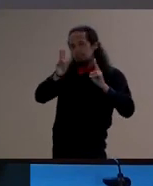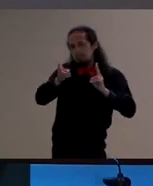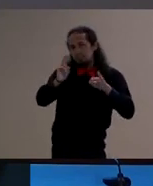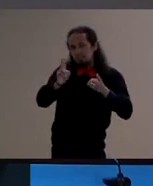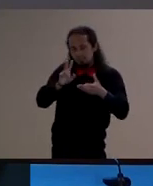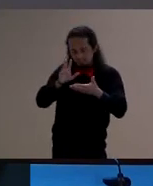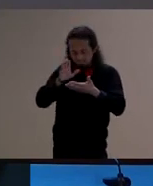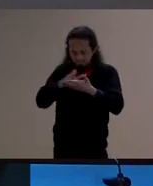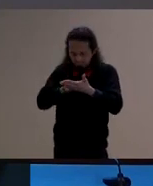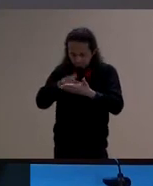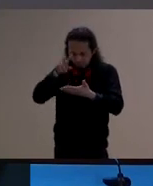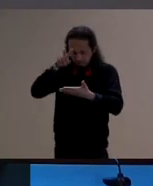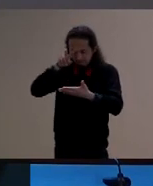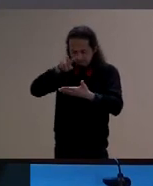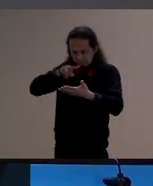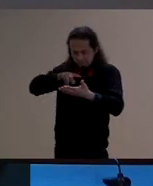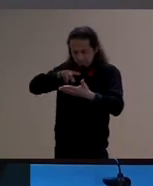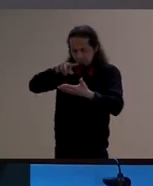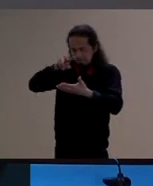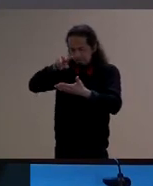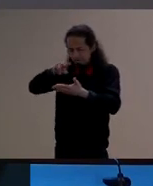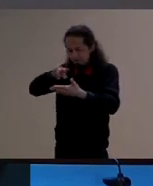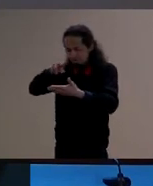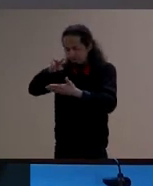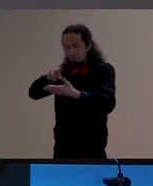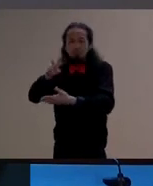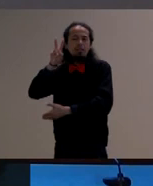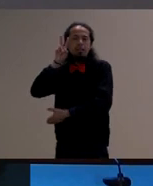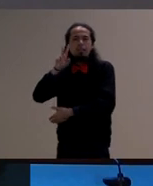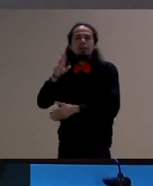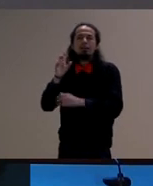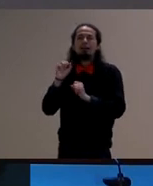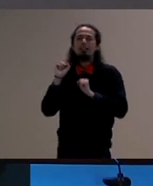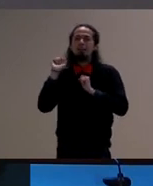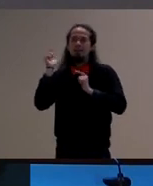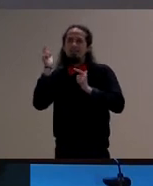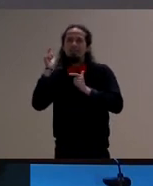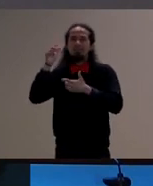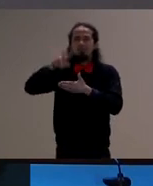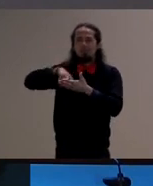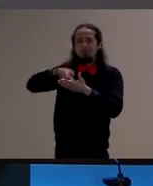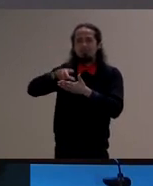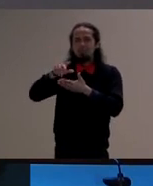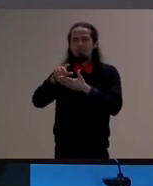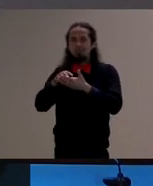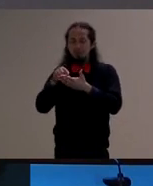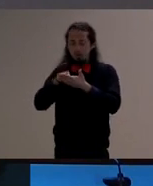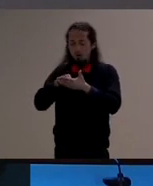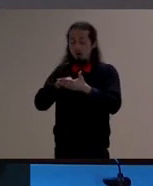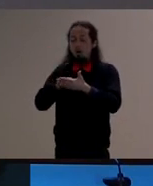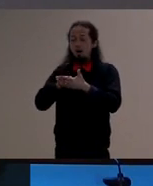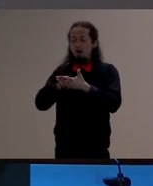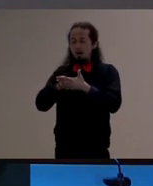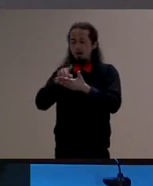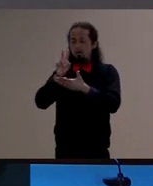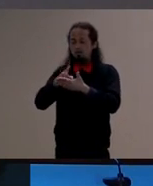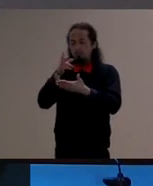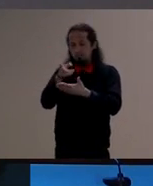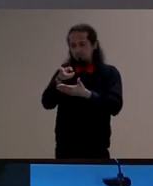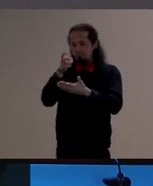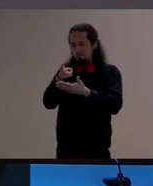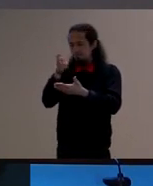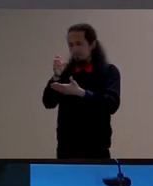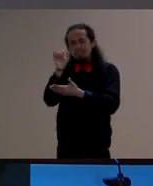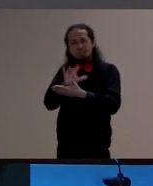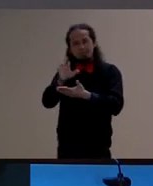página ler as aventuras do herói no torvelinho das letras é para a criança como fisgar figuras e